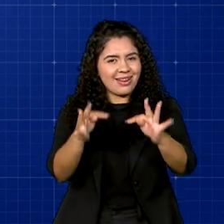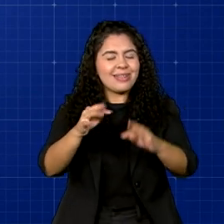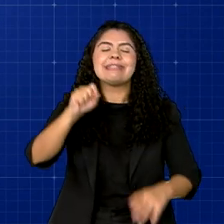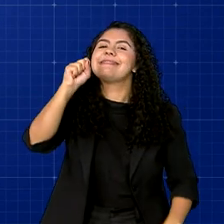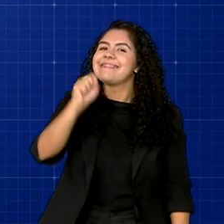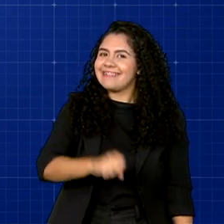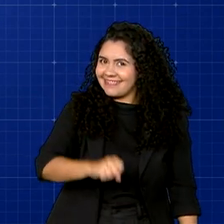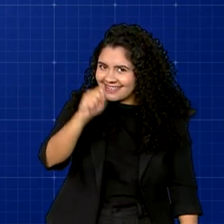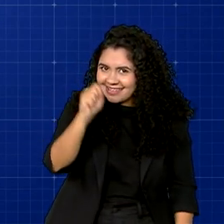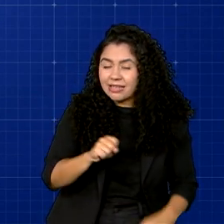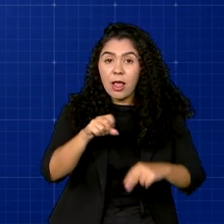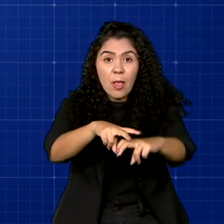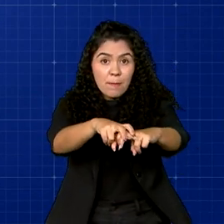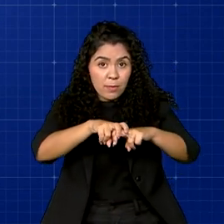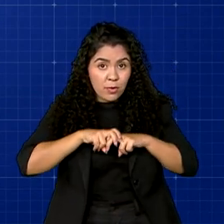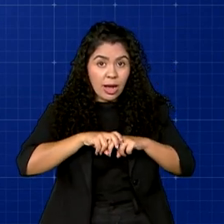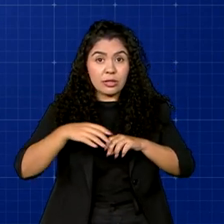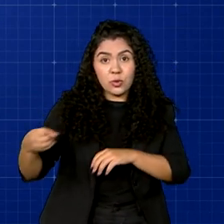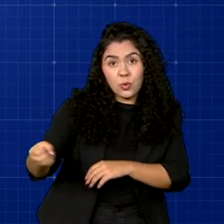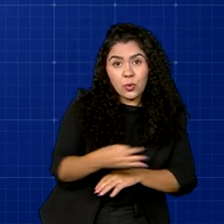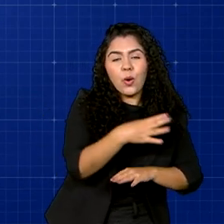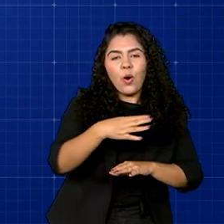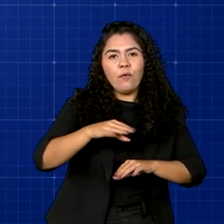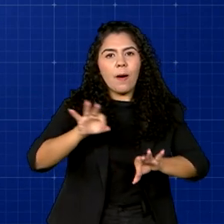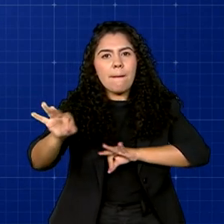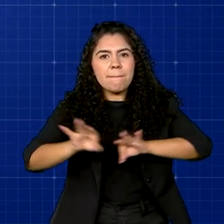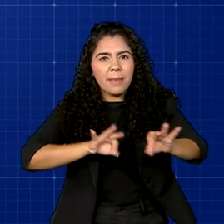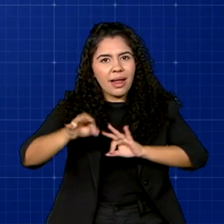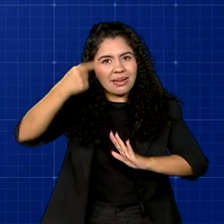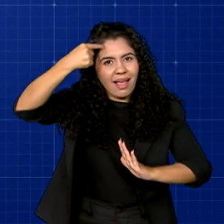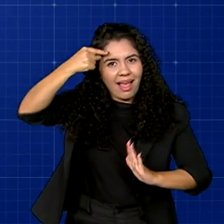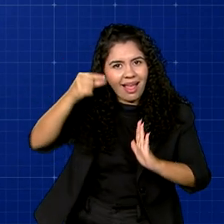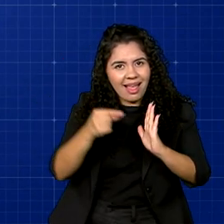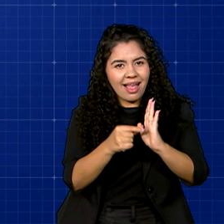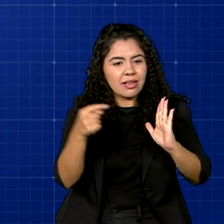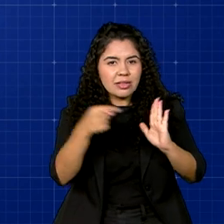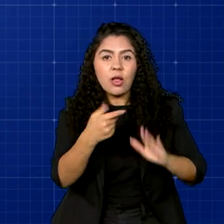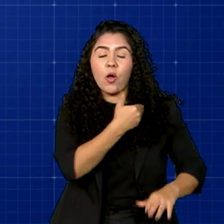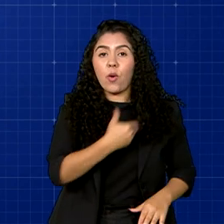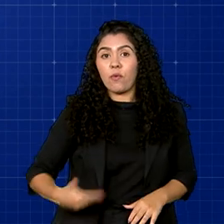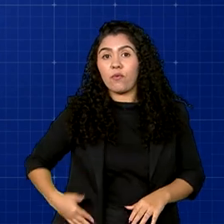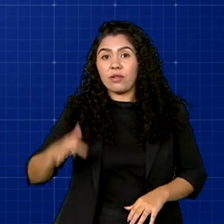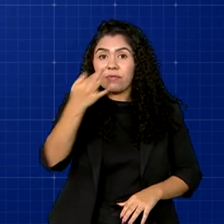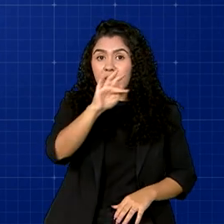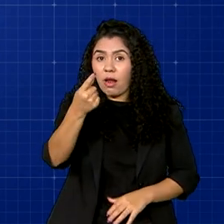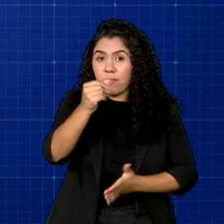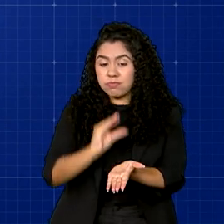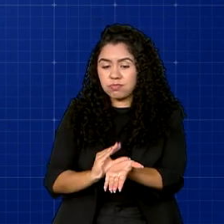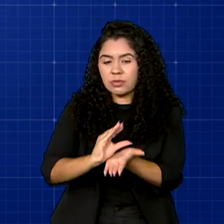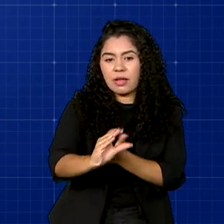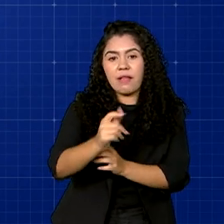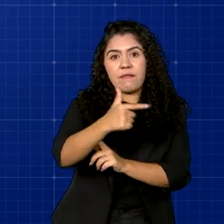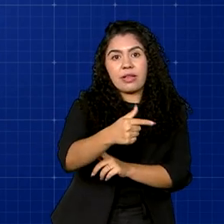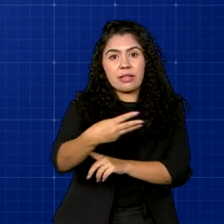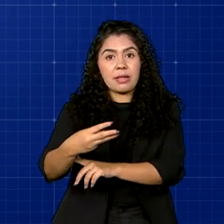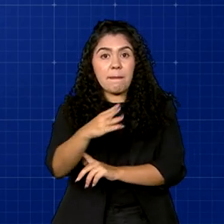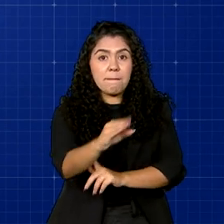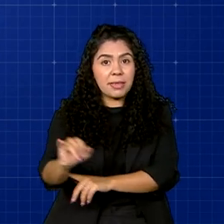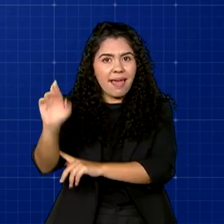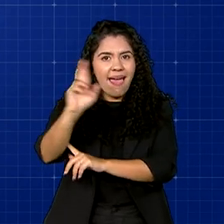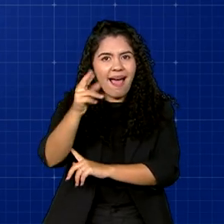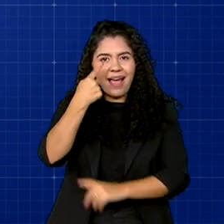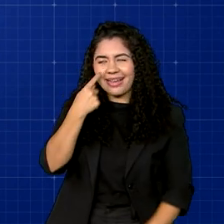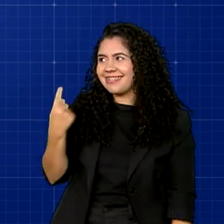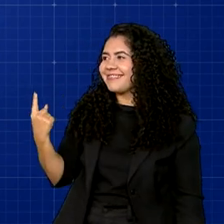sim. Através do novo plano de inteligência artificial. O governo federal vai investir 23 bilhões de reais